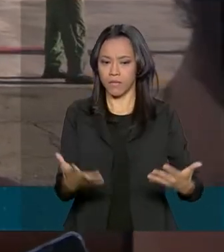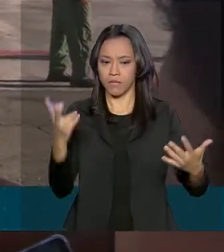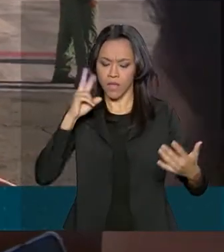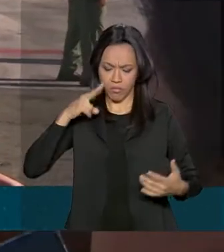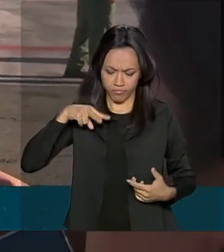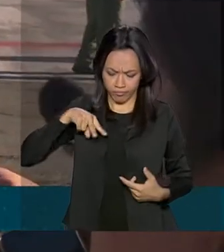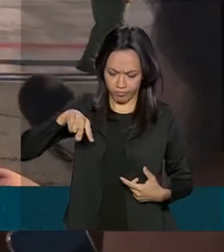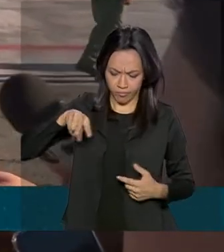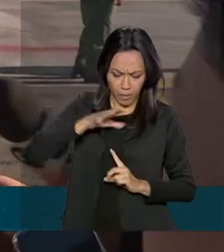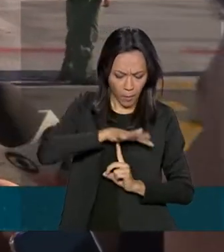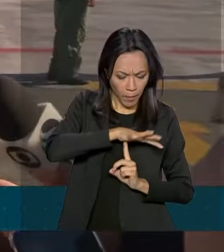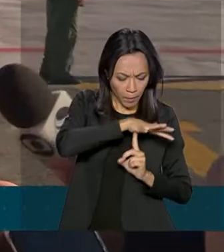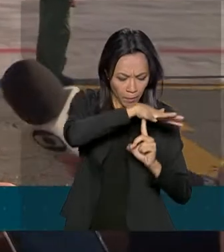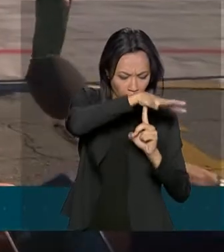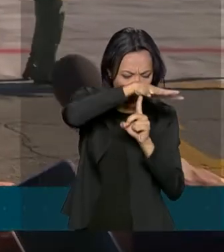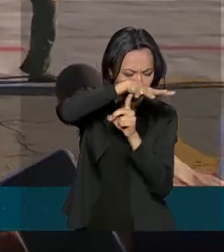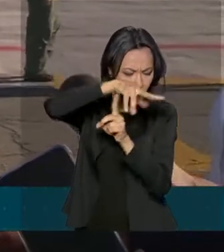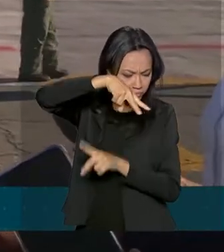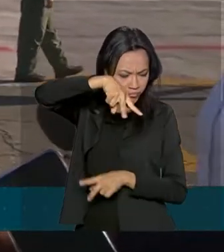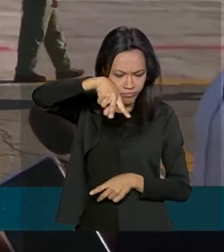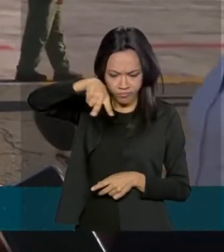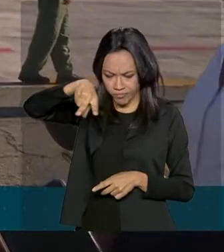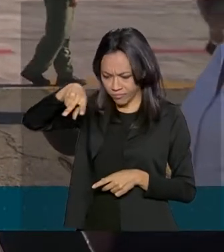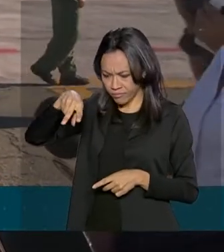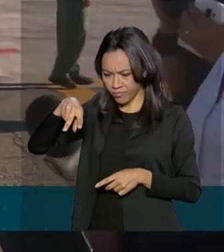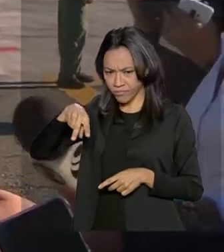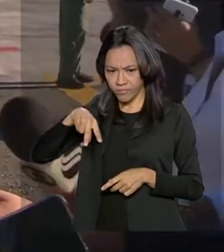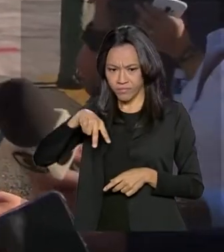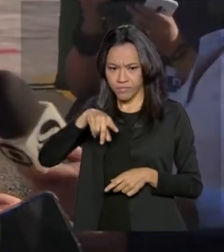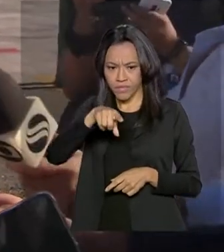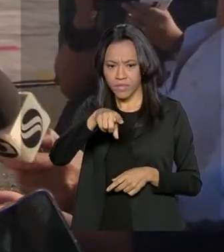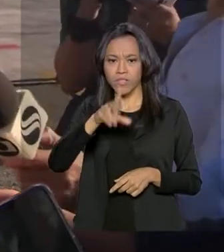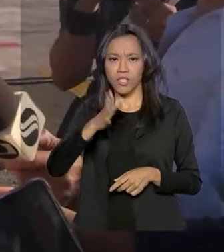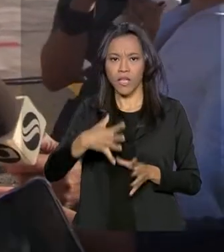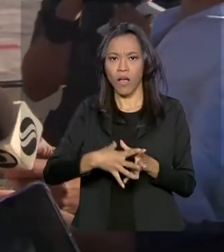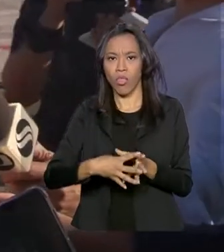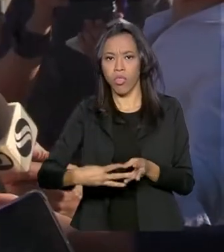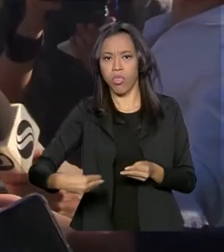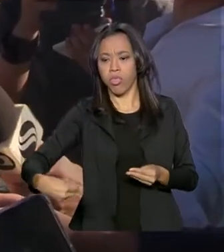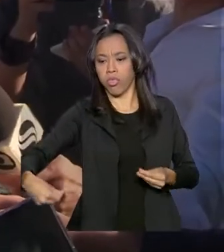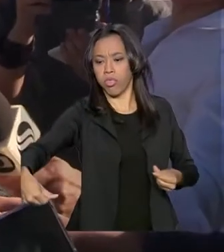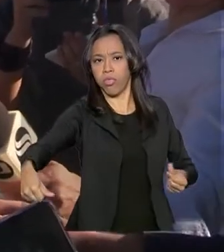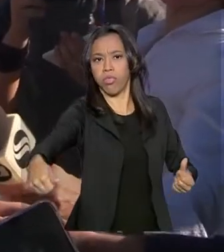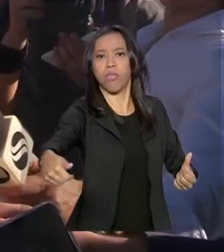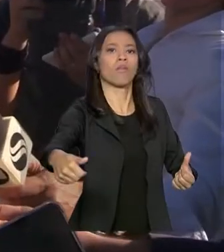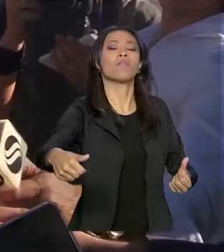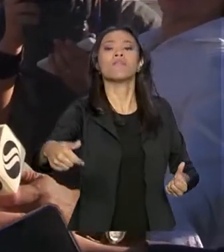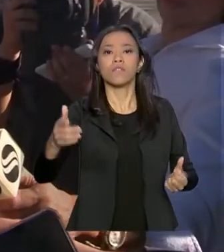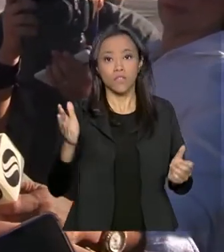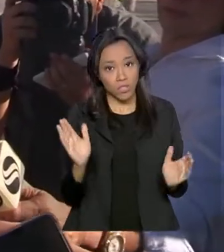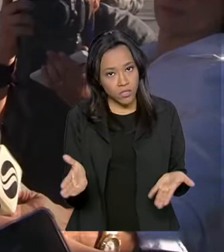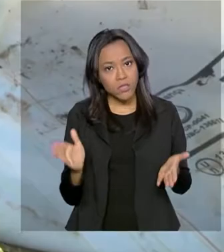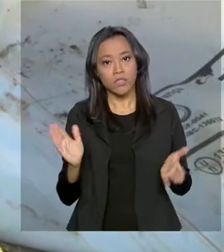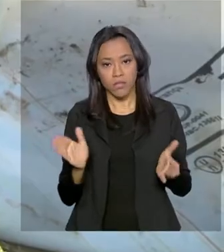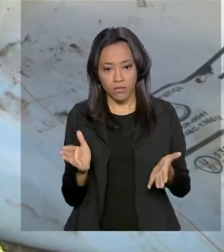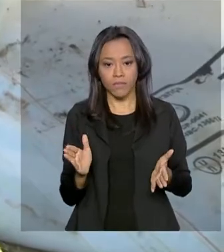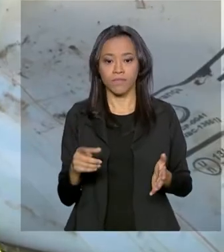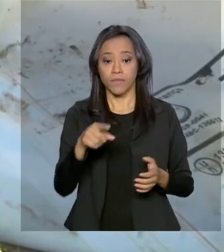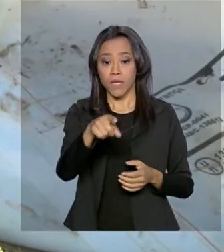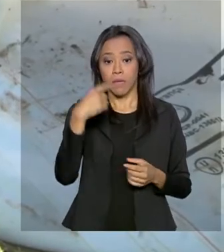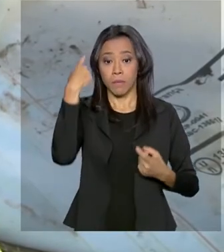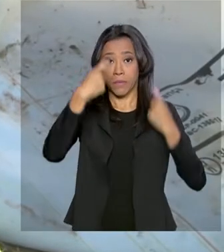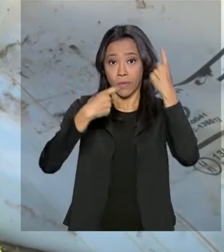de olhar a parte do mar, que a sensação que temos é que esse material já está se dissipando. É possível que a gente já esteja na fase final disso aí. A